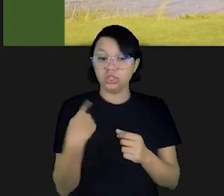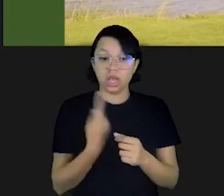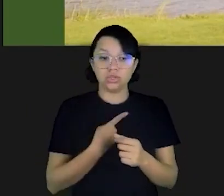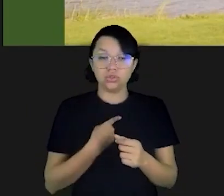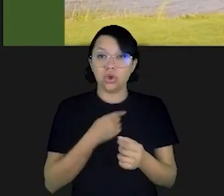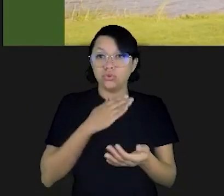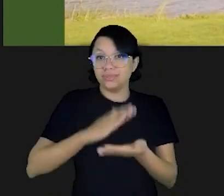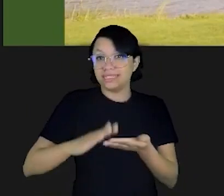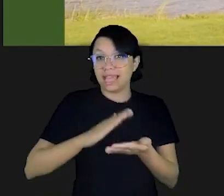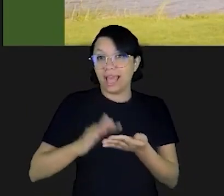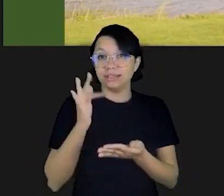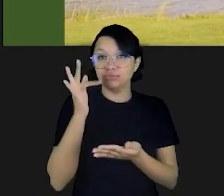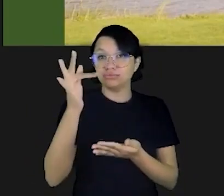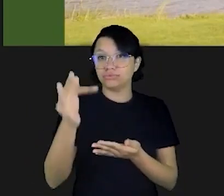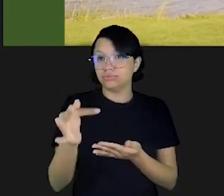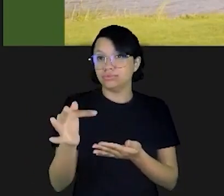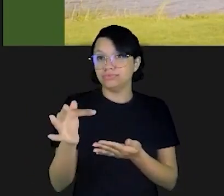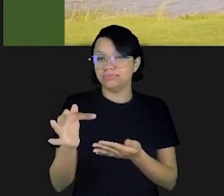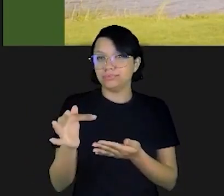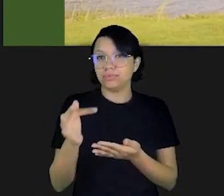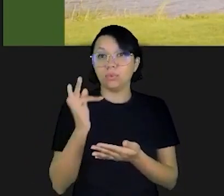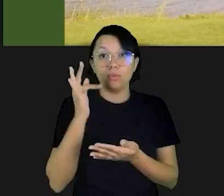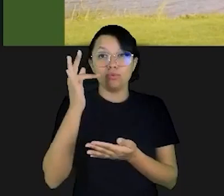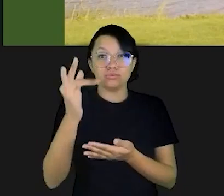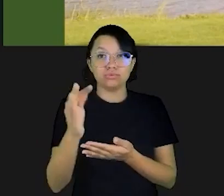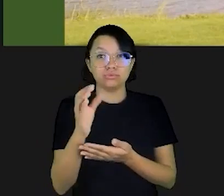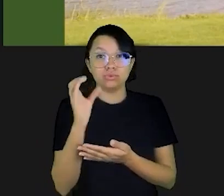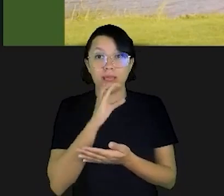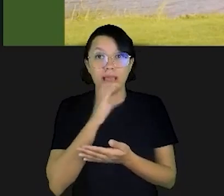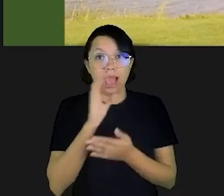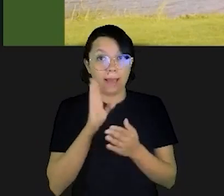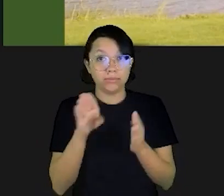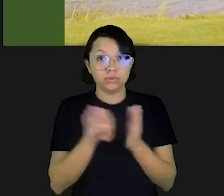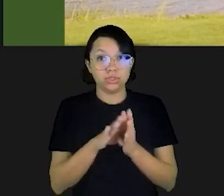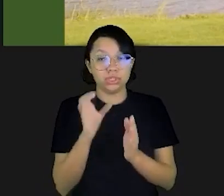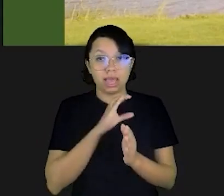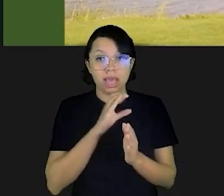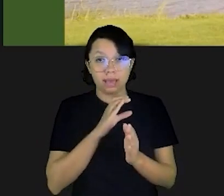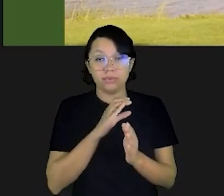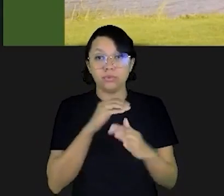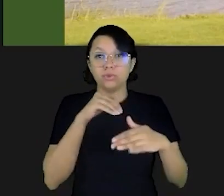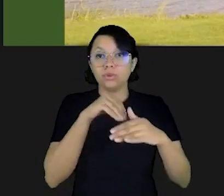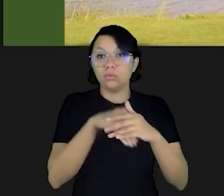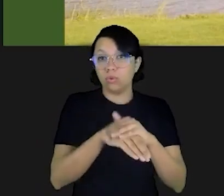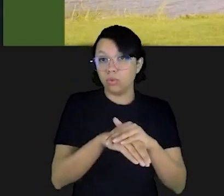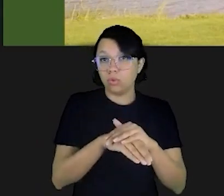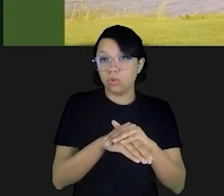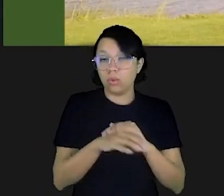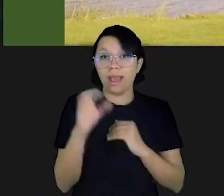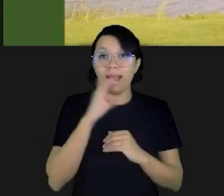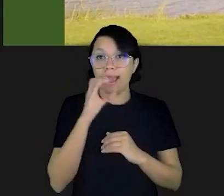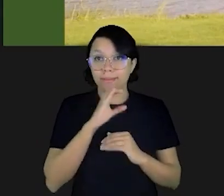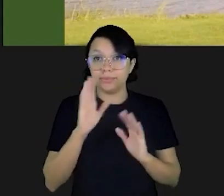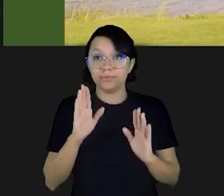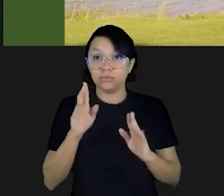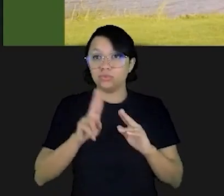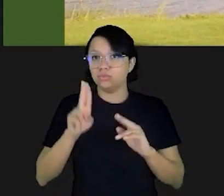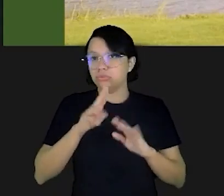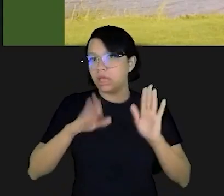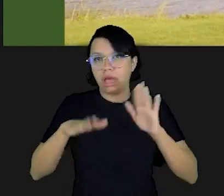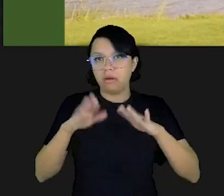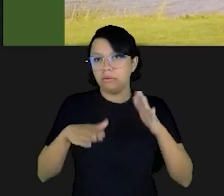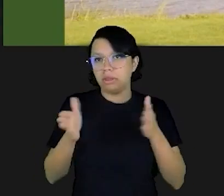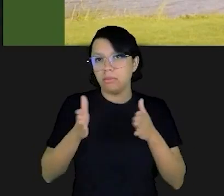despesas no futuro. Desde o futuro imediato, desde uma reserva de emergência que pode precisar ser usada a qualquer momento,